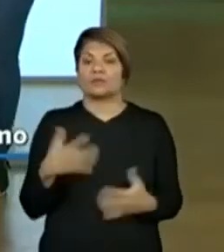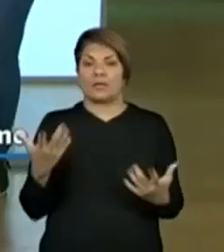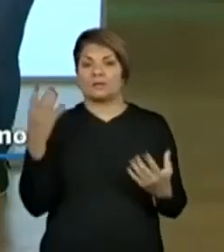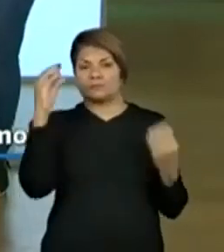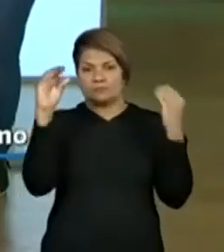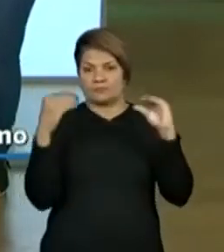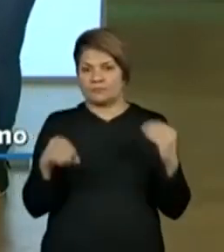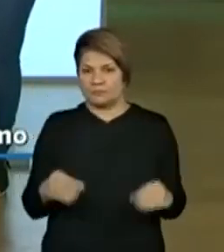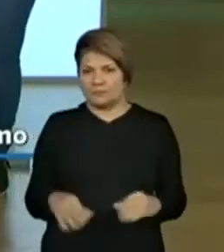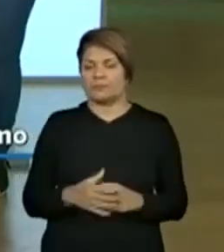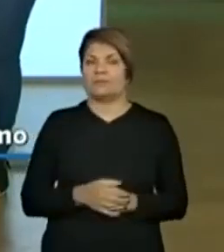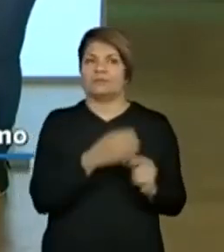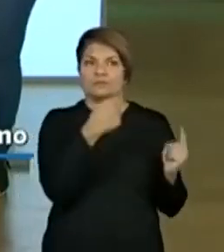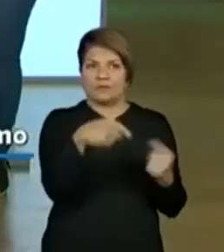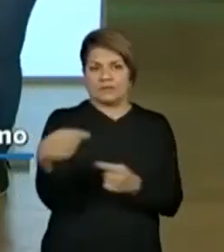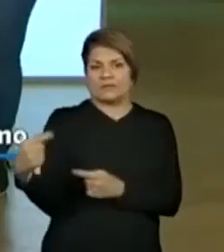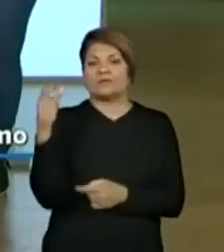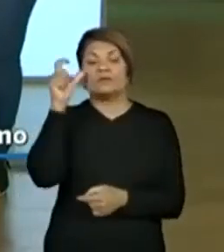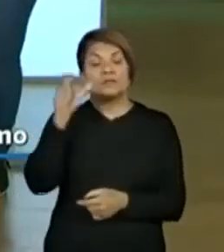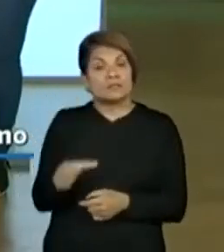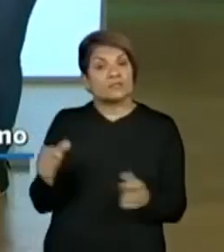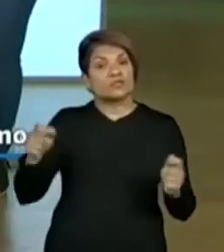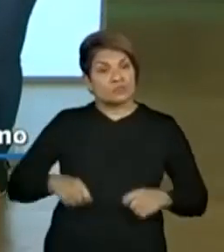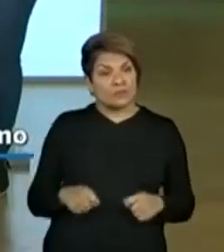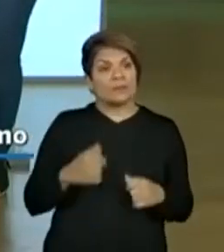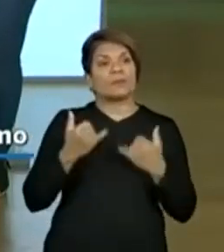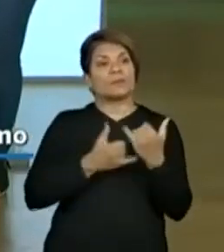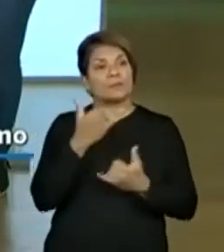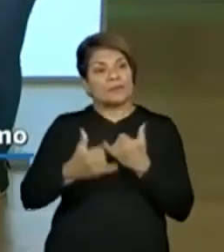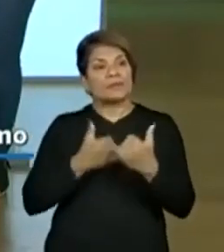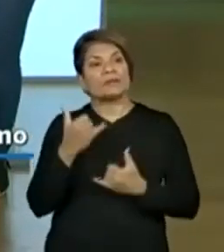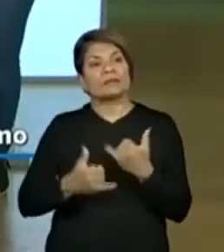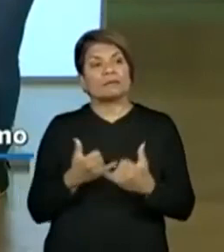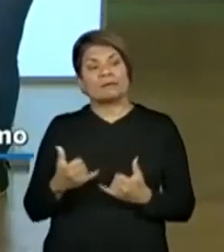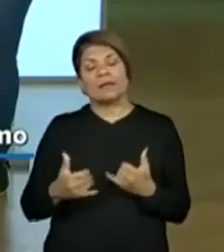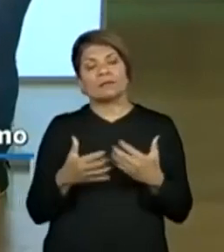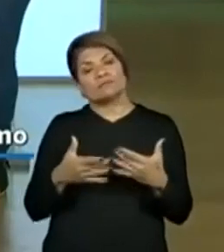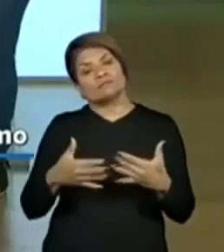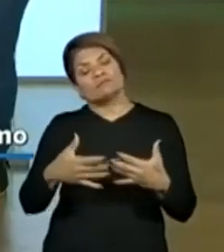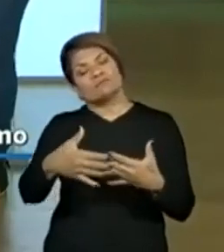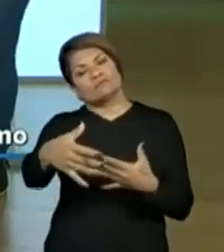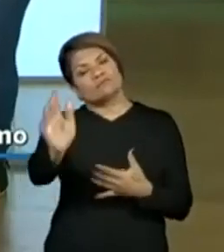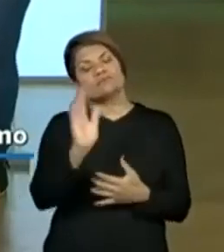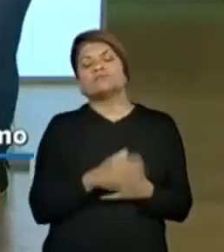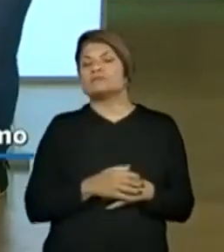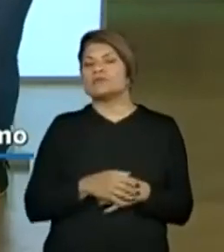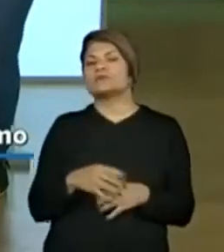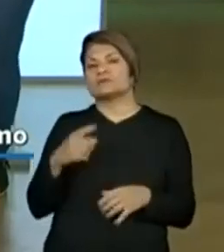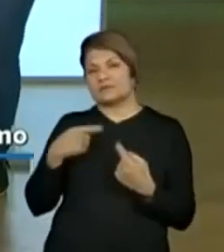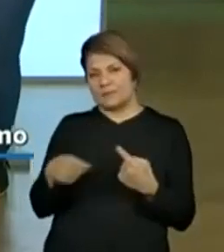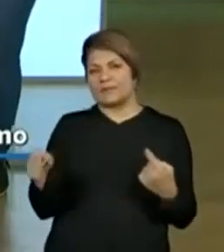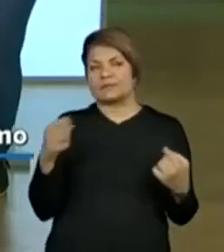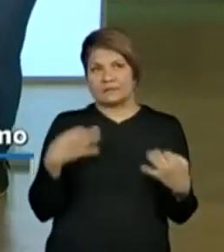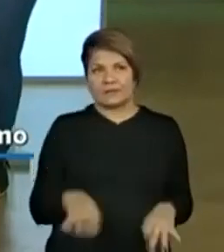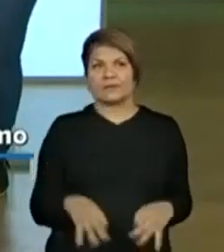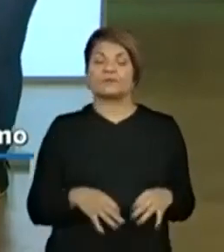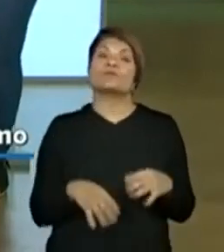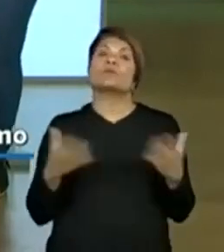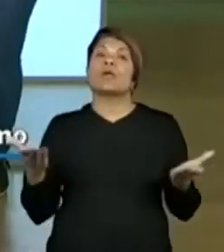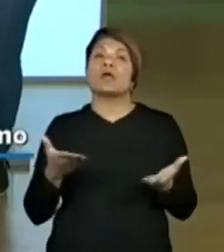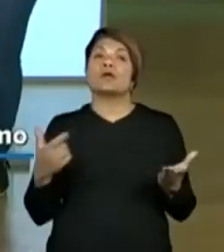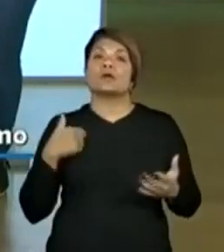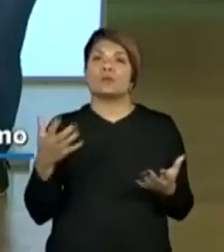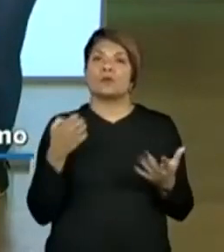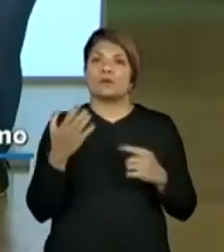Fica aí um desafio muito interessante para vocês brincarem aí durante a semana, certo? Agora, eu quero uma